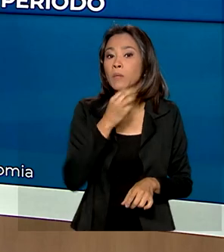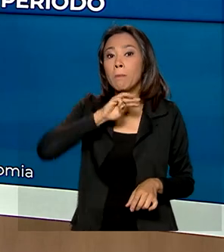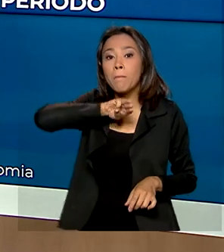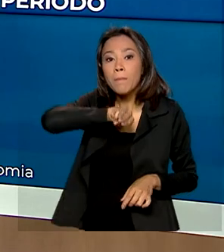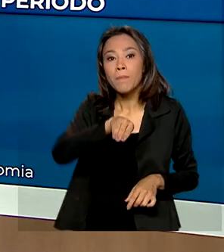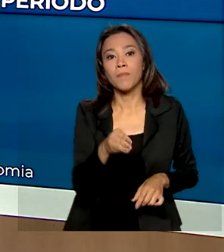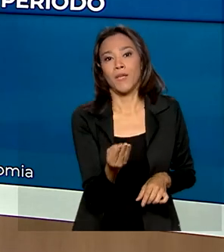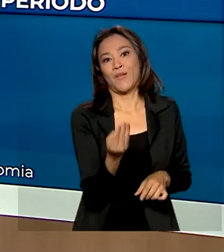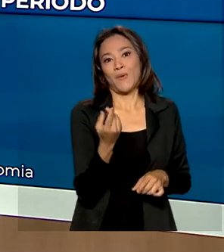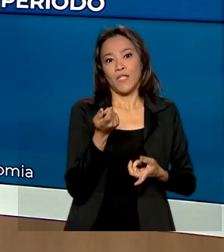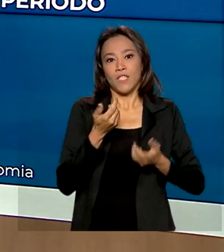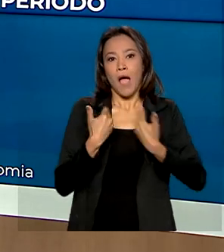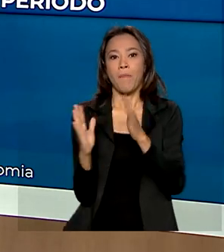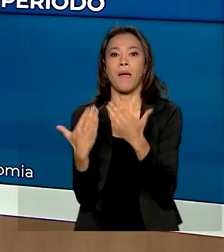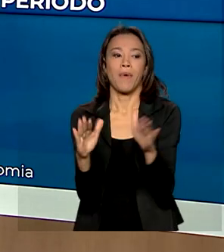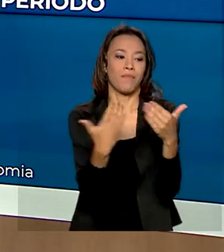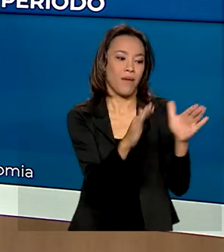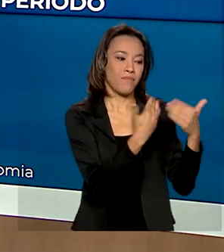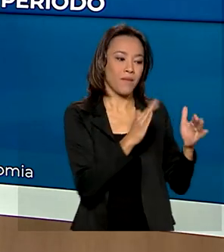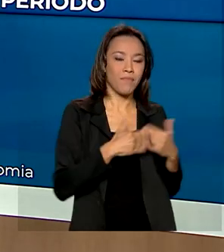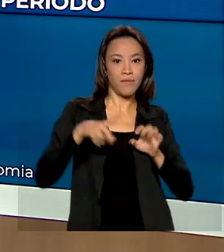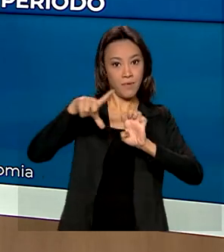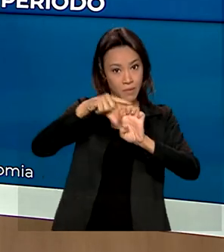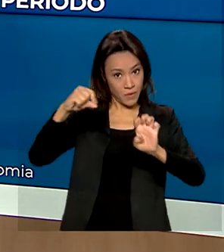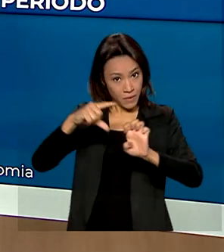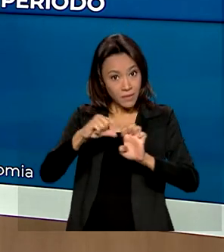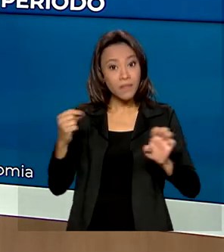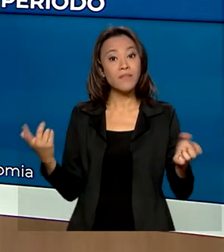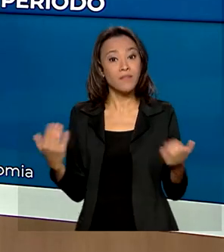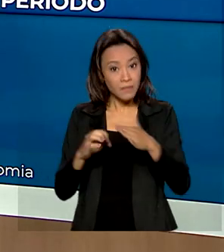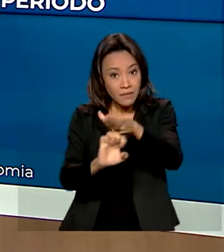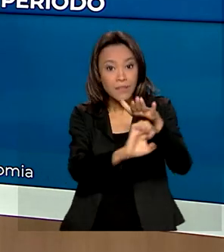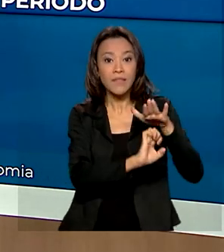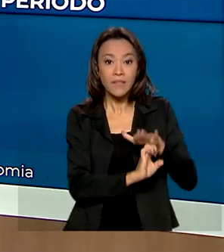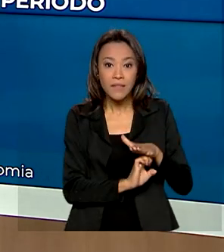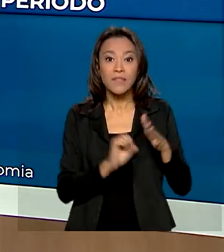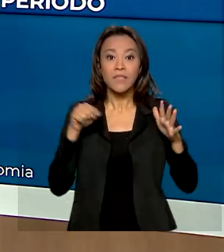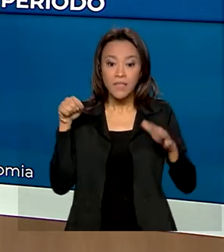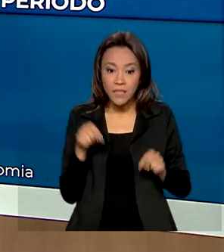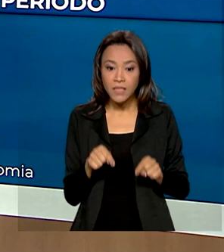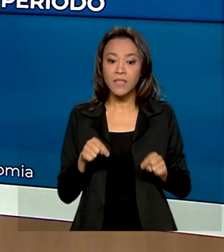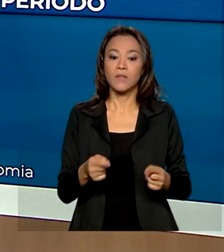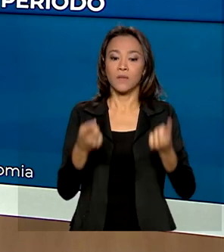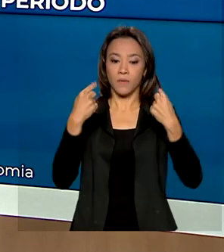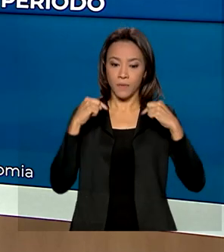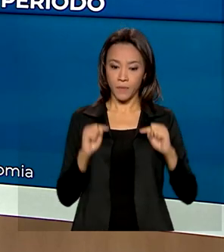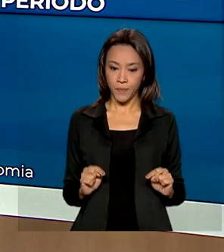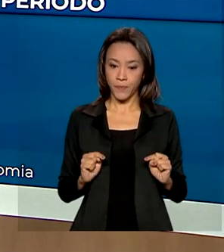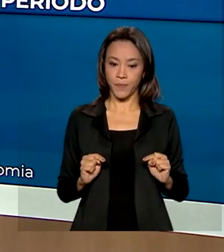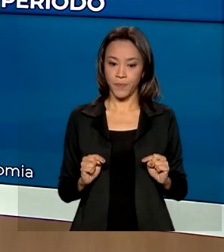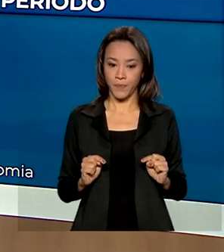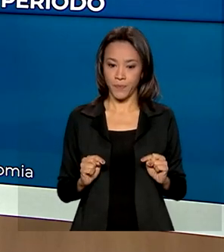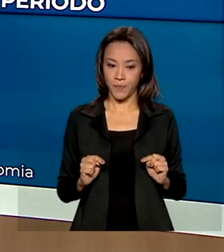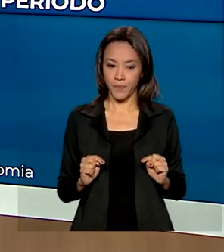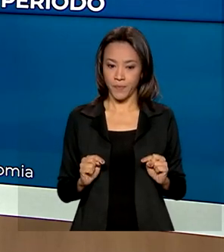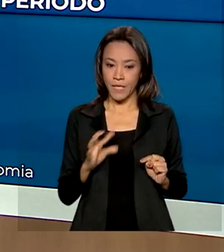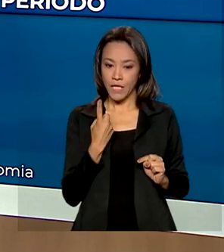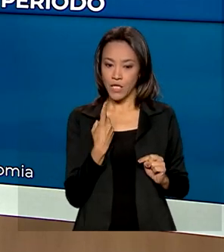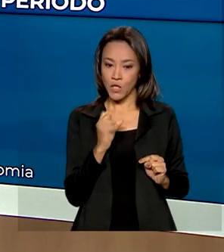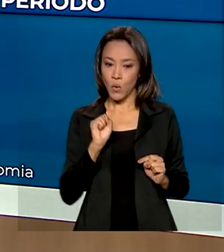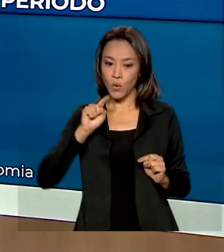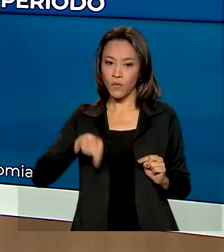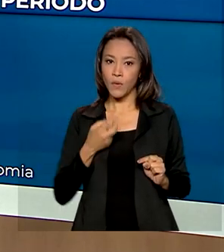formais foram criados. E isso, no total, acaba gerando um número de 18